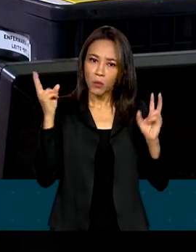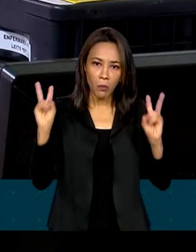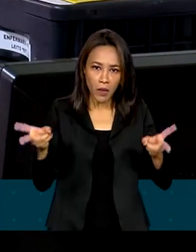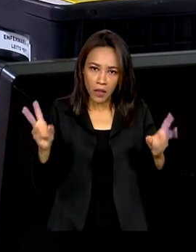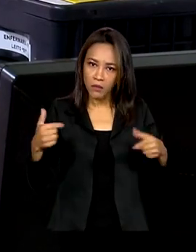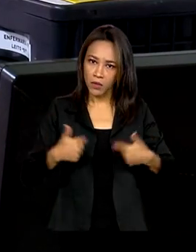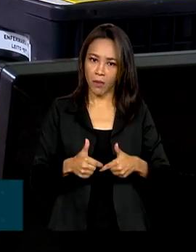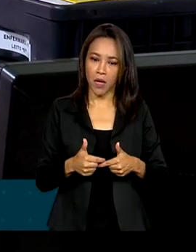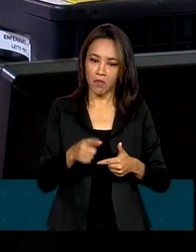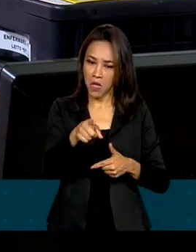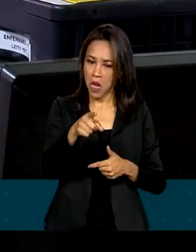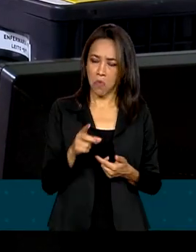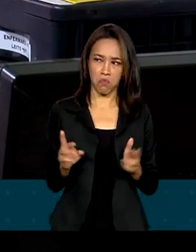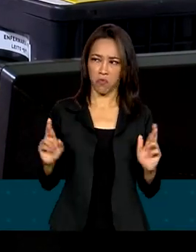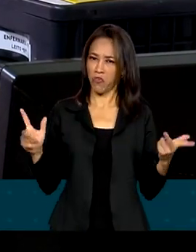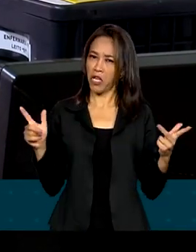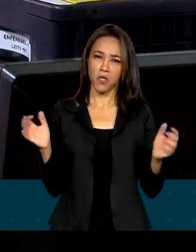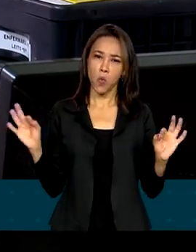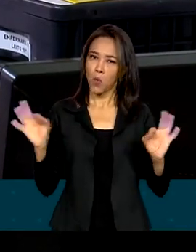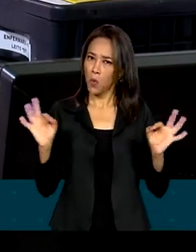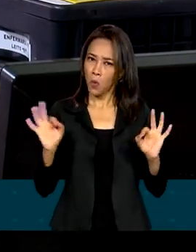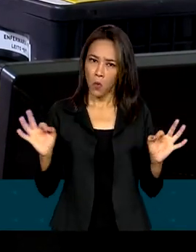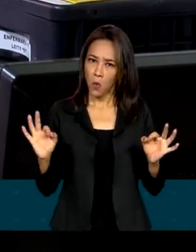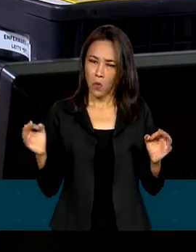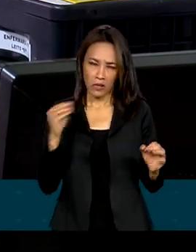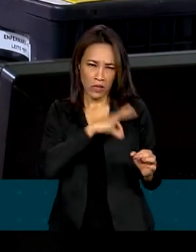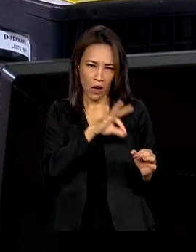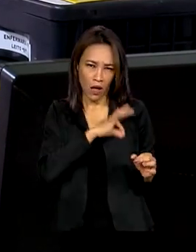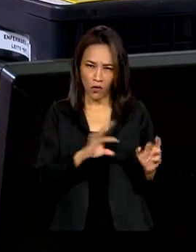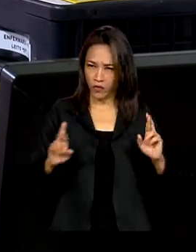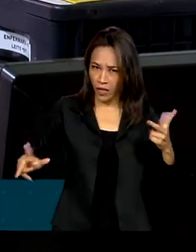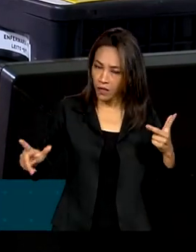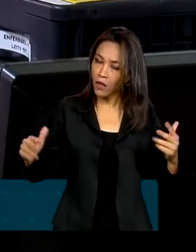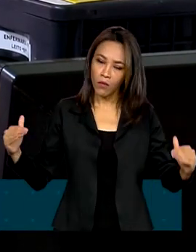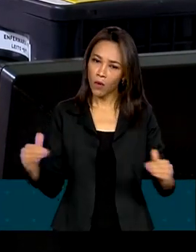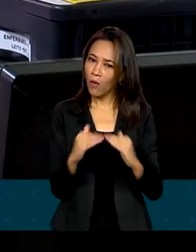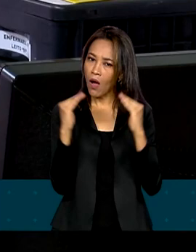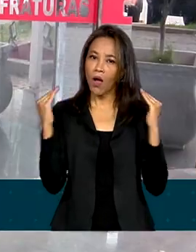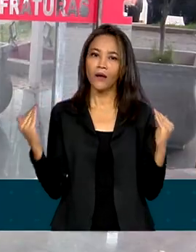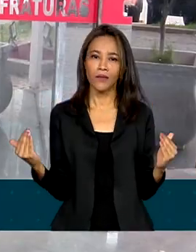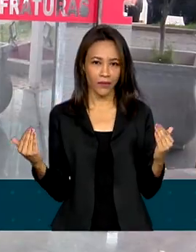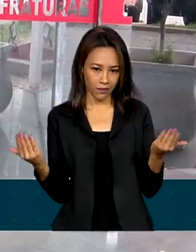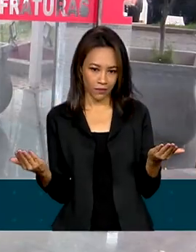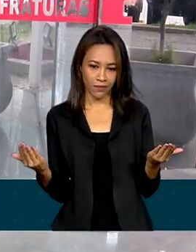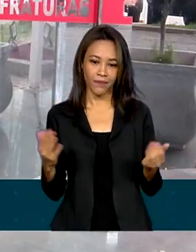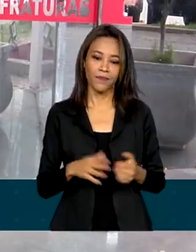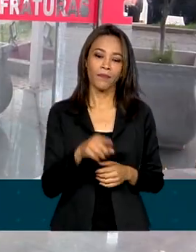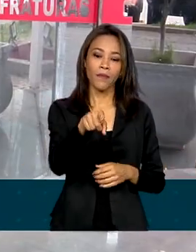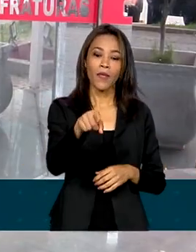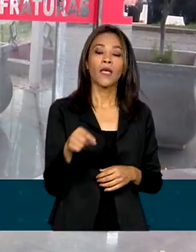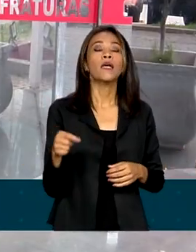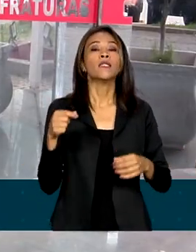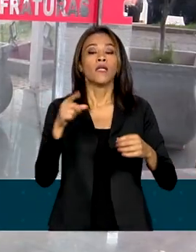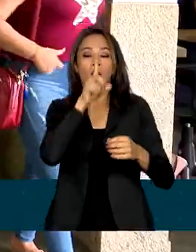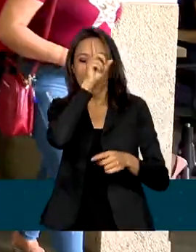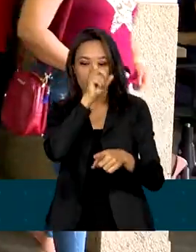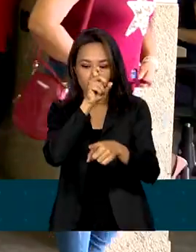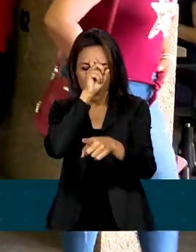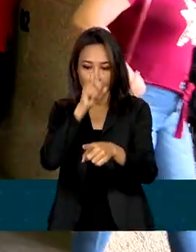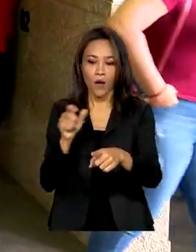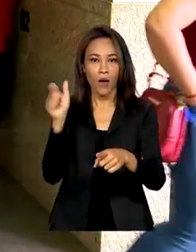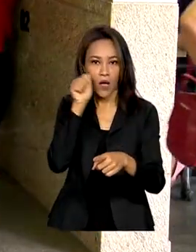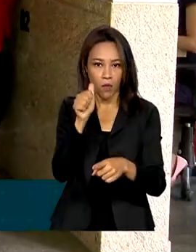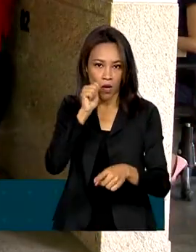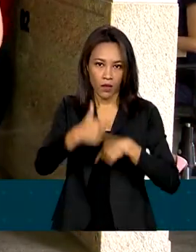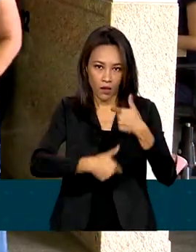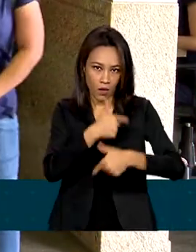Nenhuma diferença, nenhuma, nem no trabalho, nem no salário. Nós somos iguais, né, Jorge? No hospital em que a Denise trabalha, na